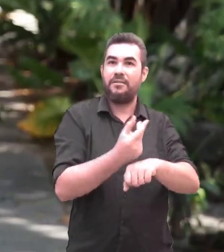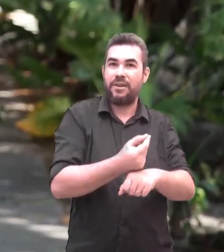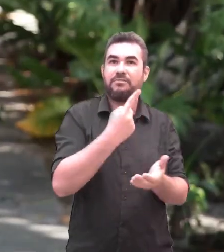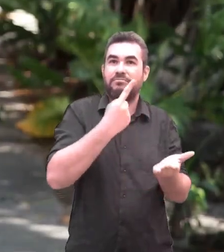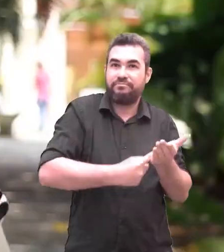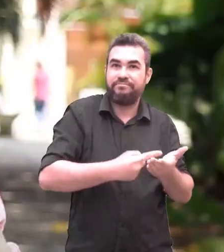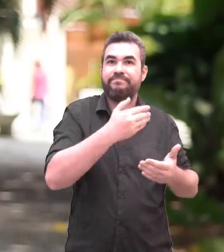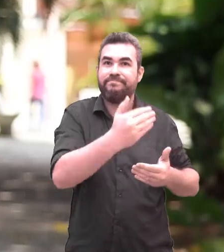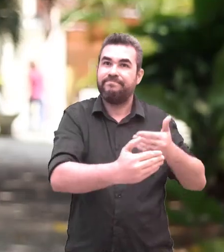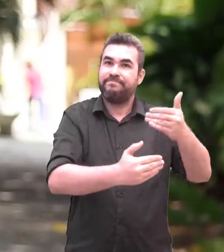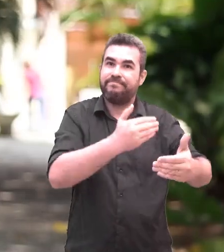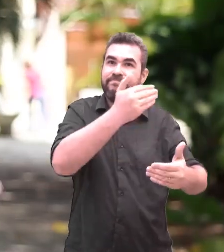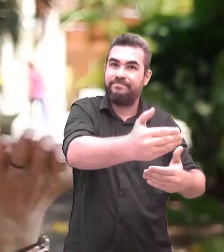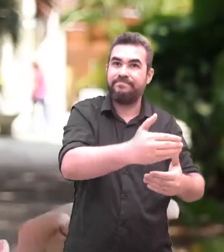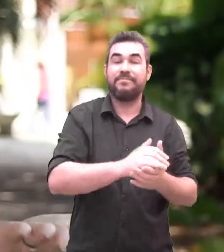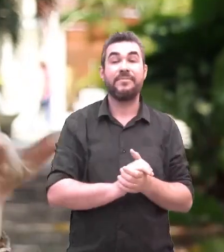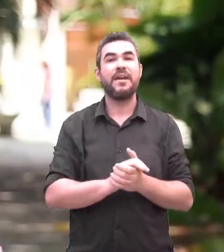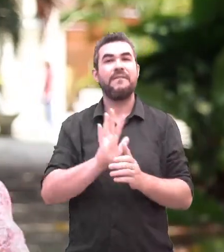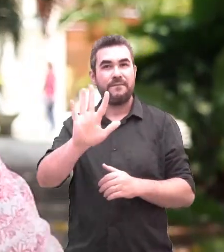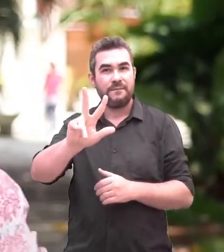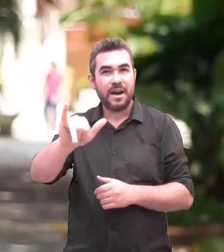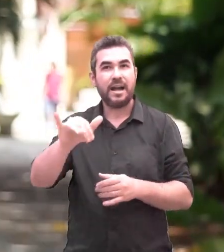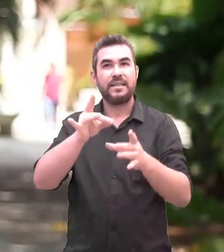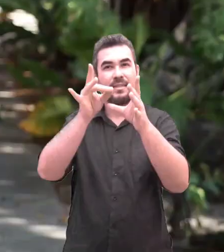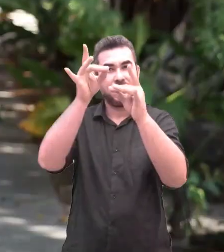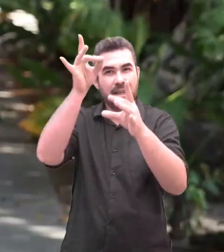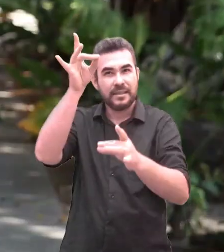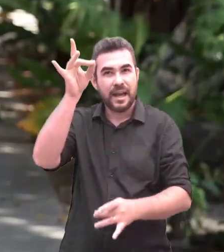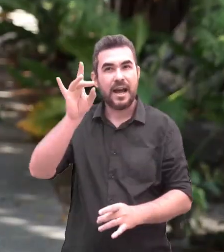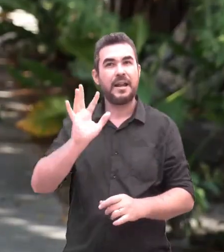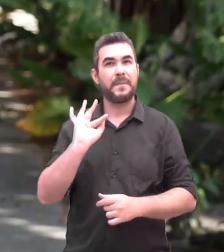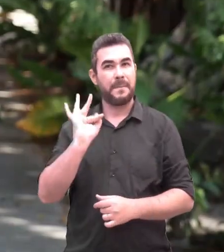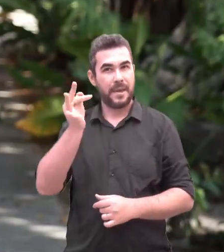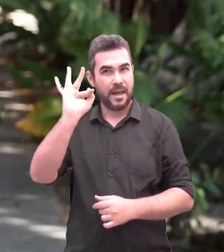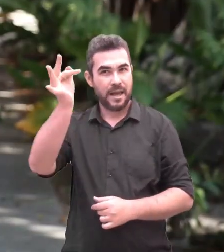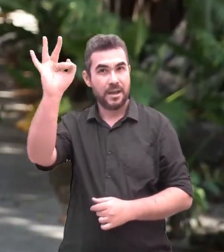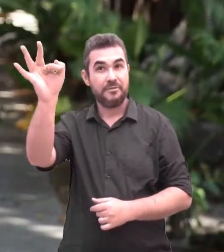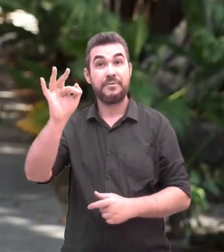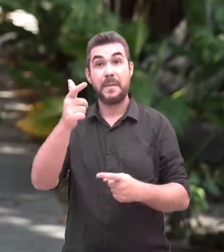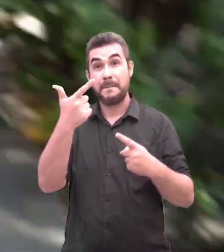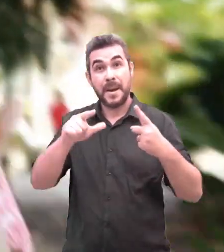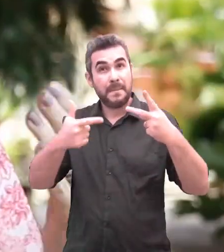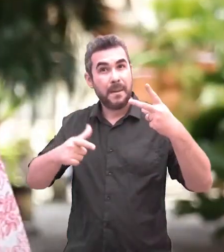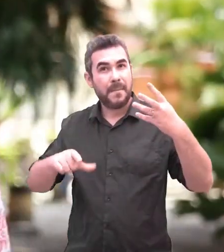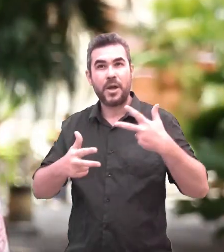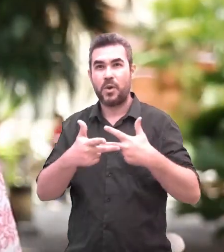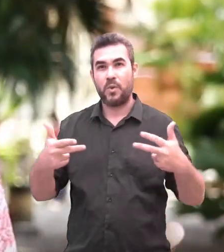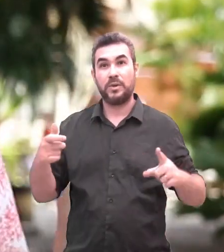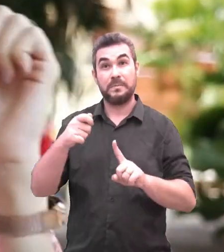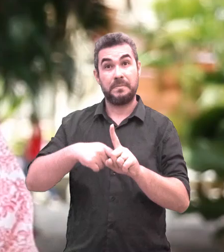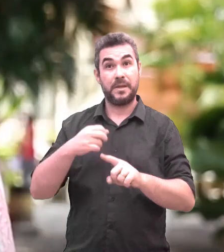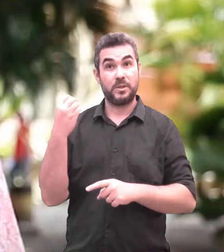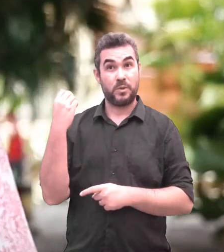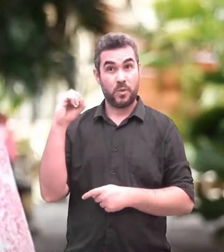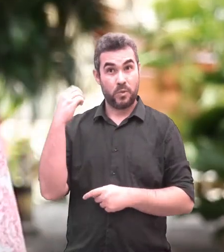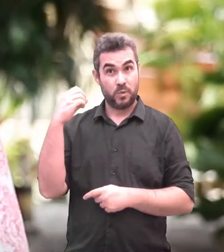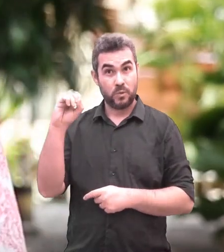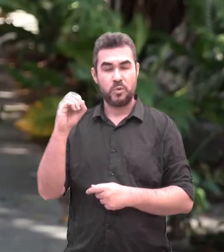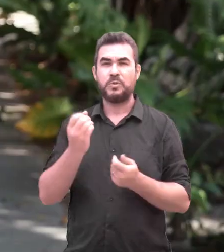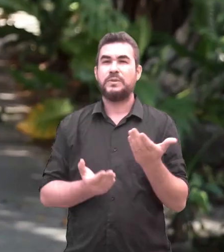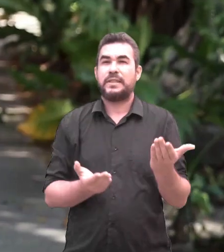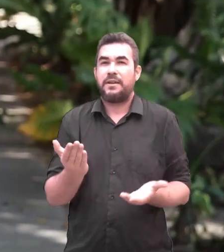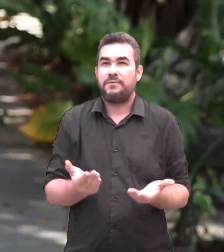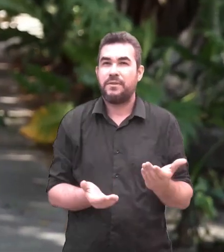boletim do Instagram, mas também de eventos, como esses do mês do servidor. Todos os detalhes vão ser divulgados em breve, mas eu já vou adiantar que além dessa